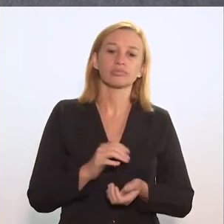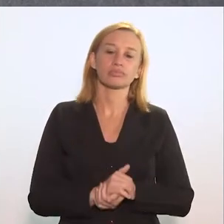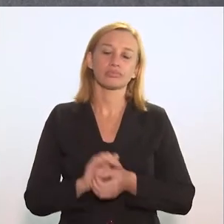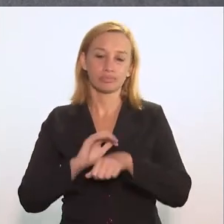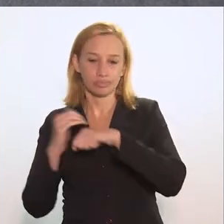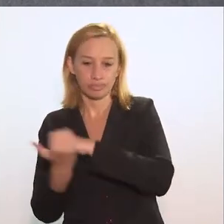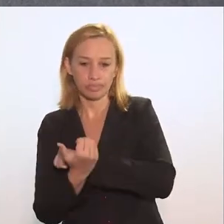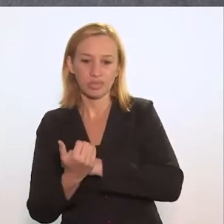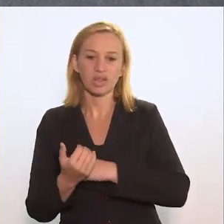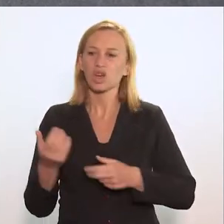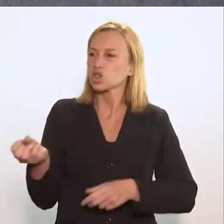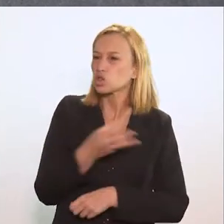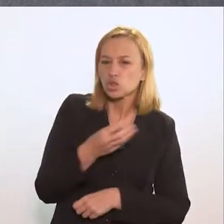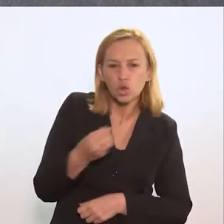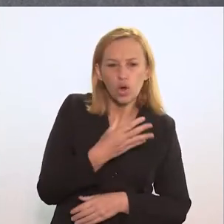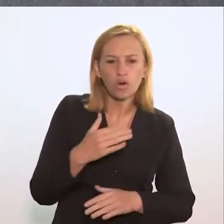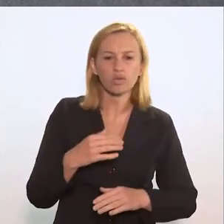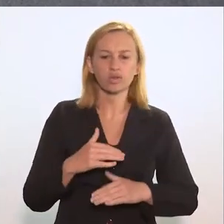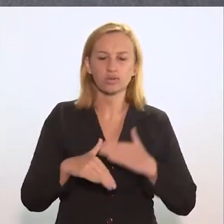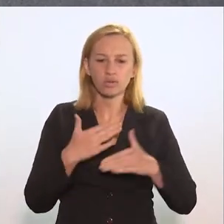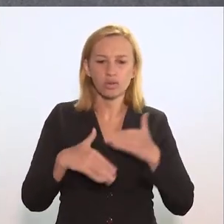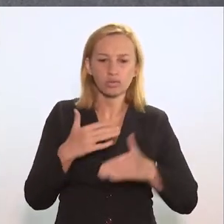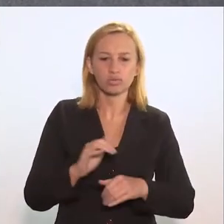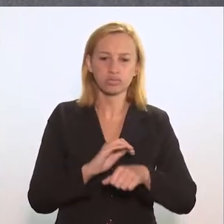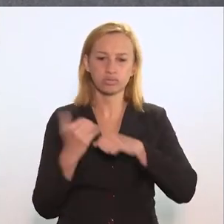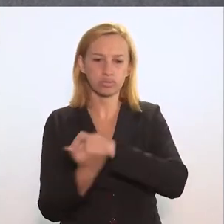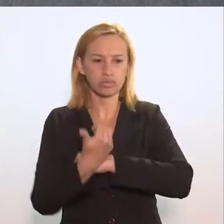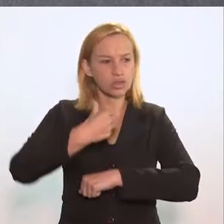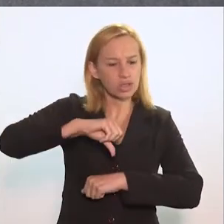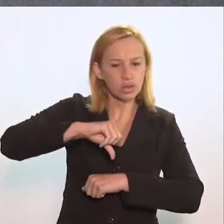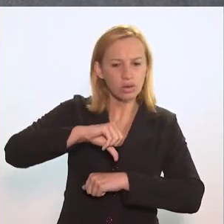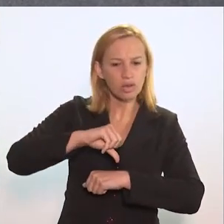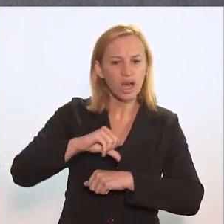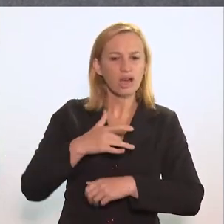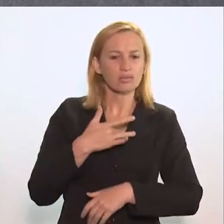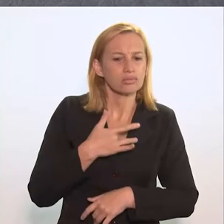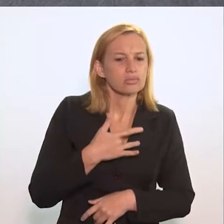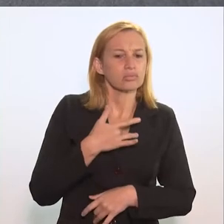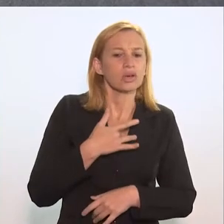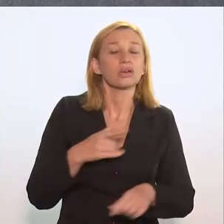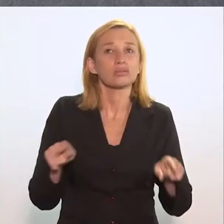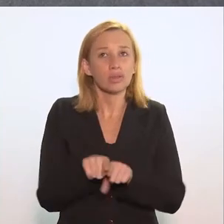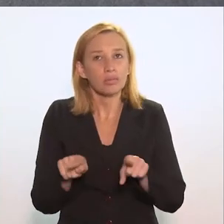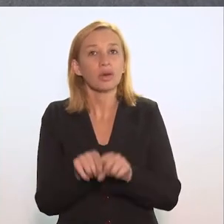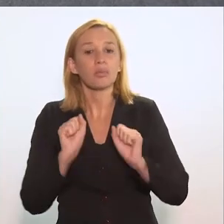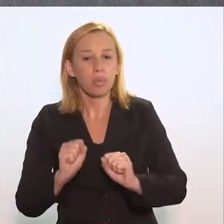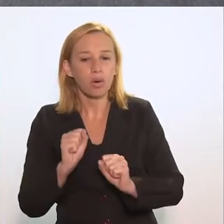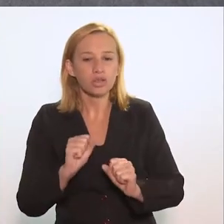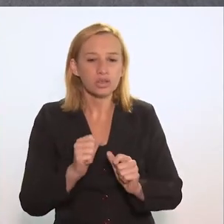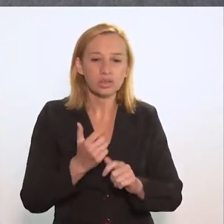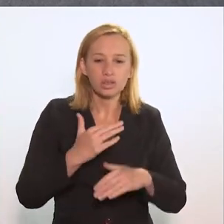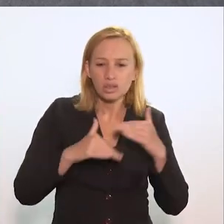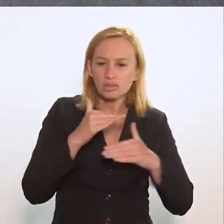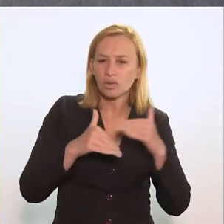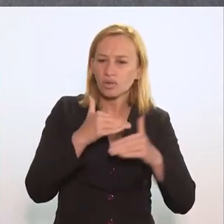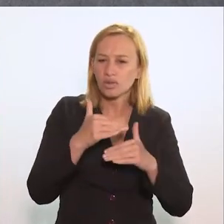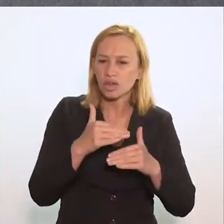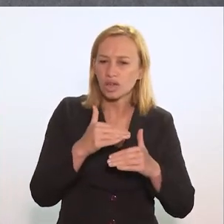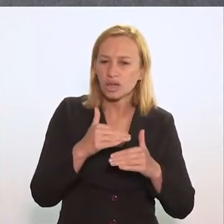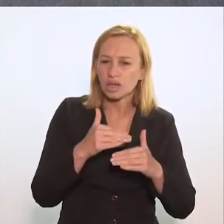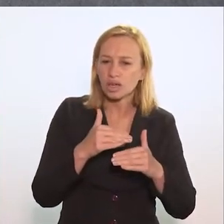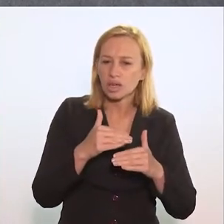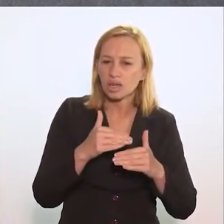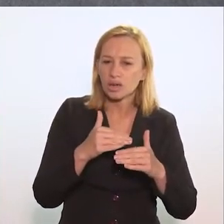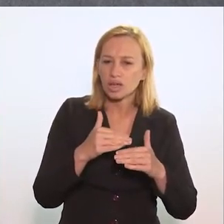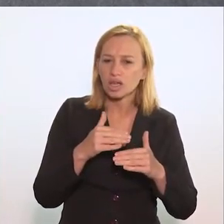eu queria que você faça um pouquinho sobre, tem muito se falado sobre as novas cepas, sobre a evolução da Covid-19. A tuberculose, ela também pode